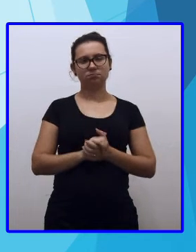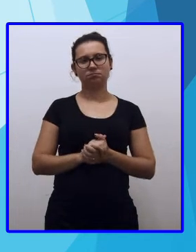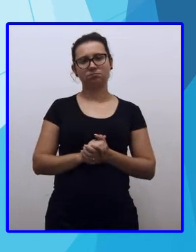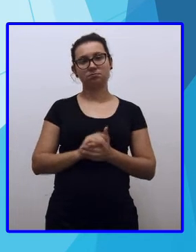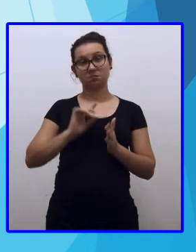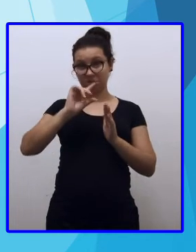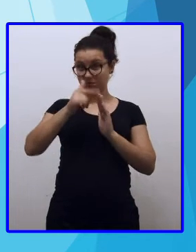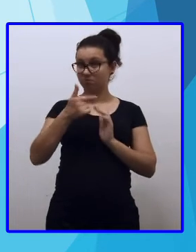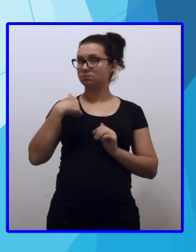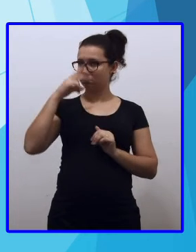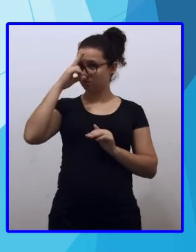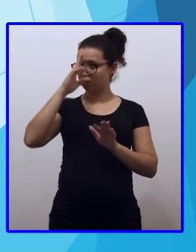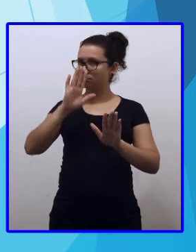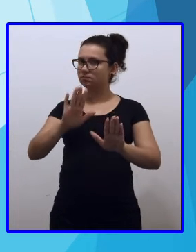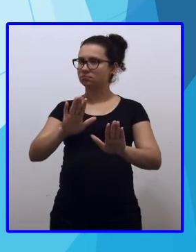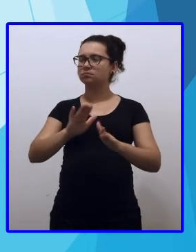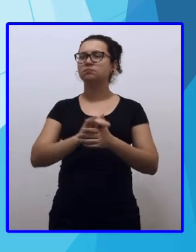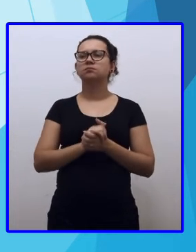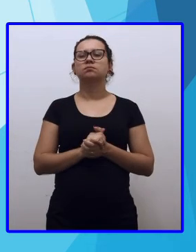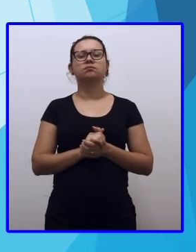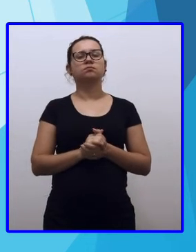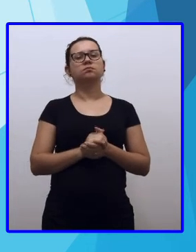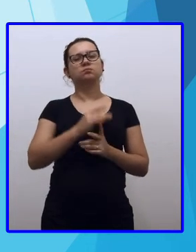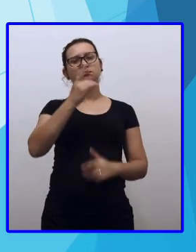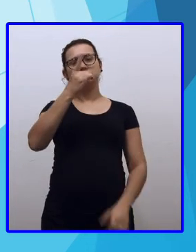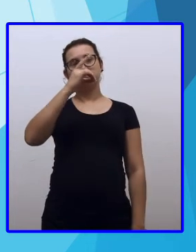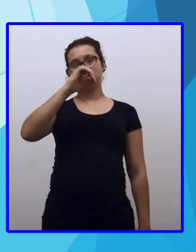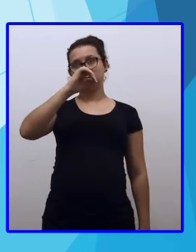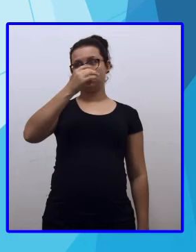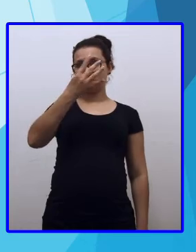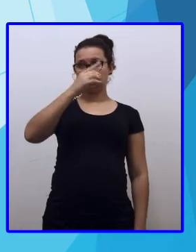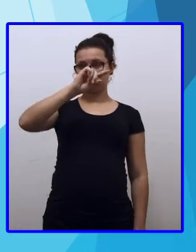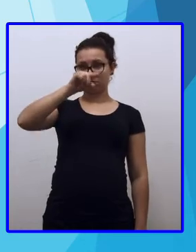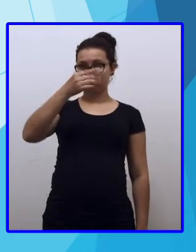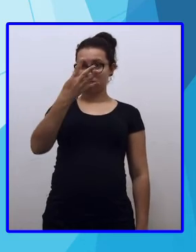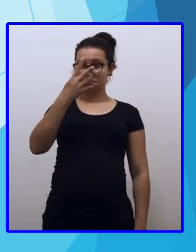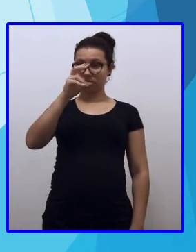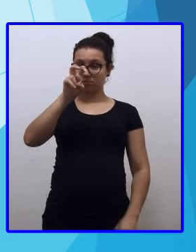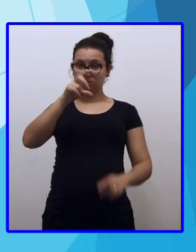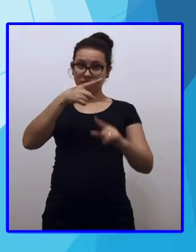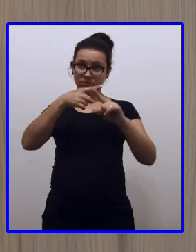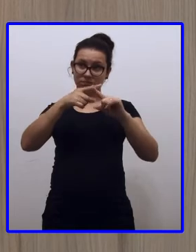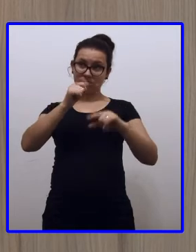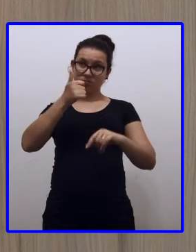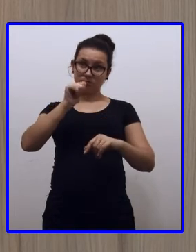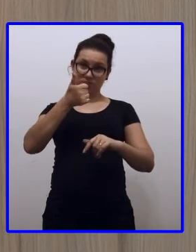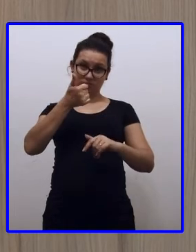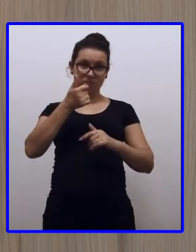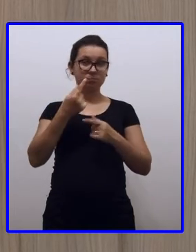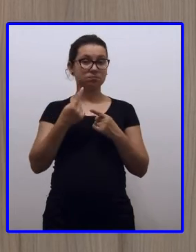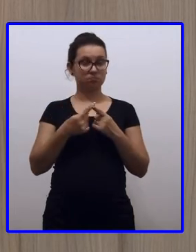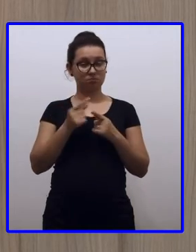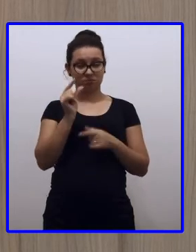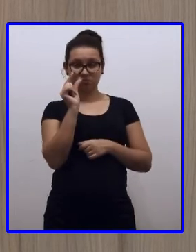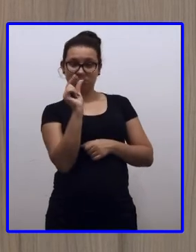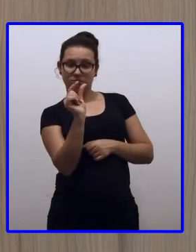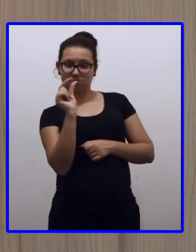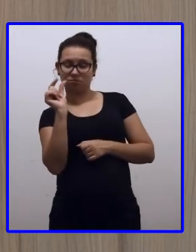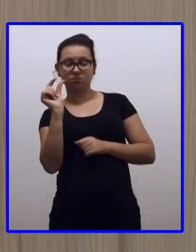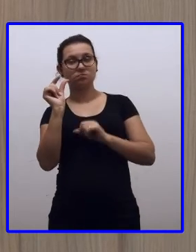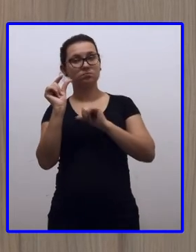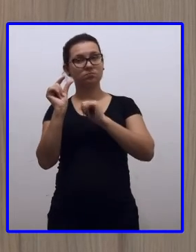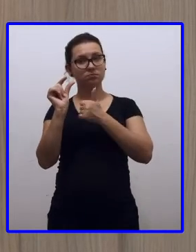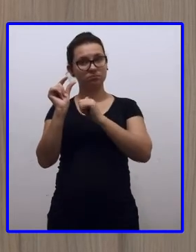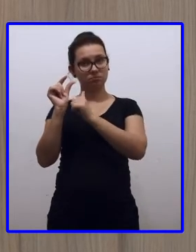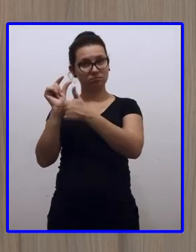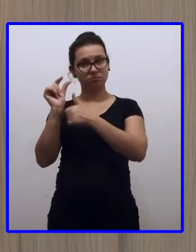esquecer dela no final. Vou multiplicar por onze. Primeiro eu vou trabalhar com um que está na ordem da unidade.